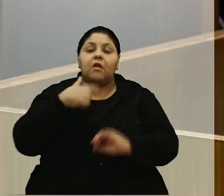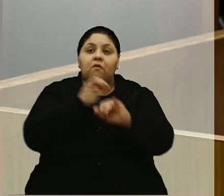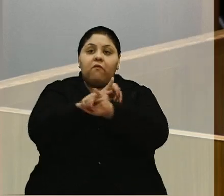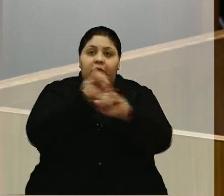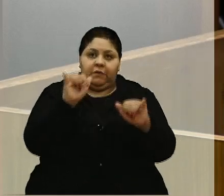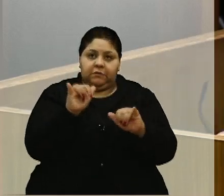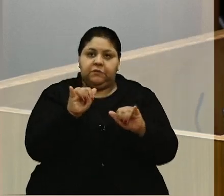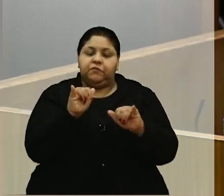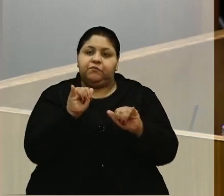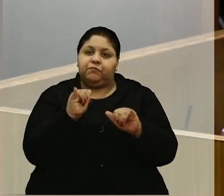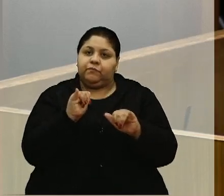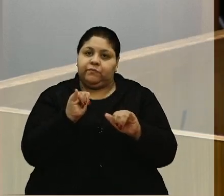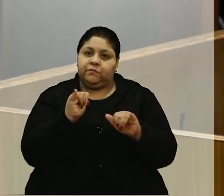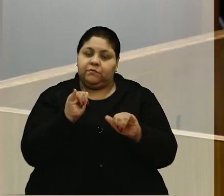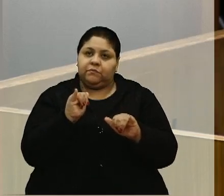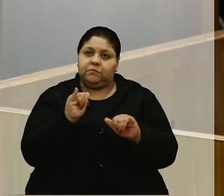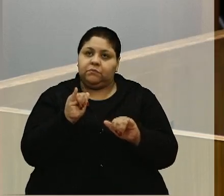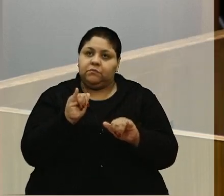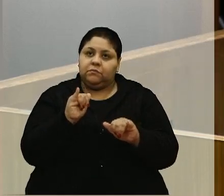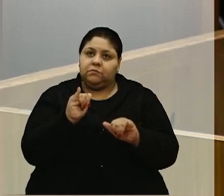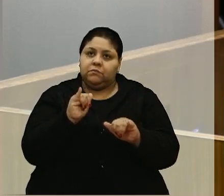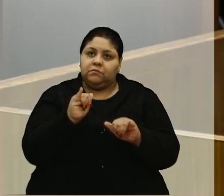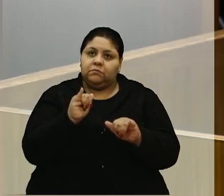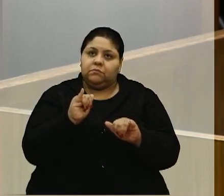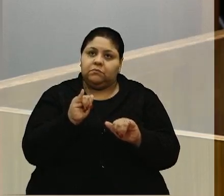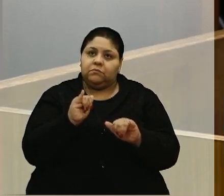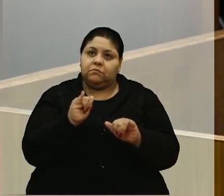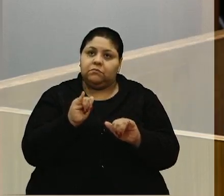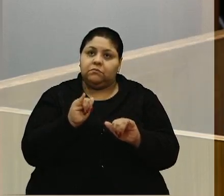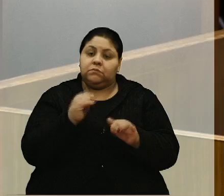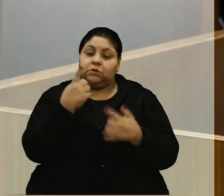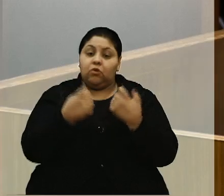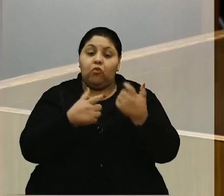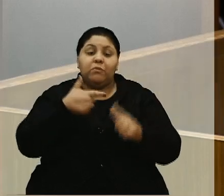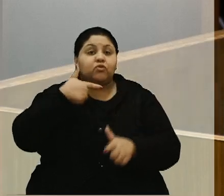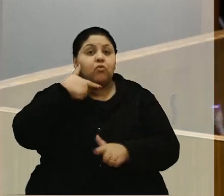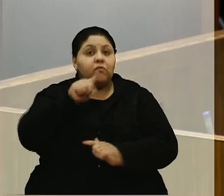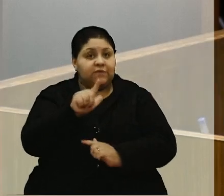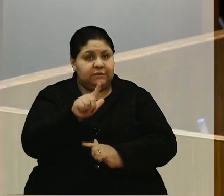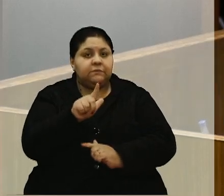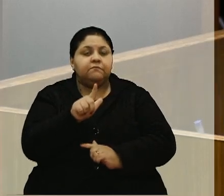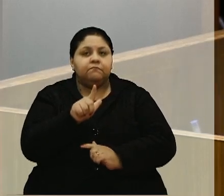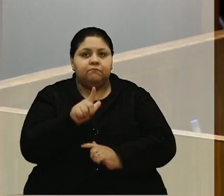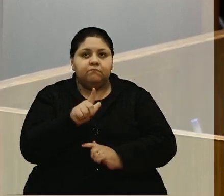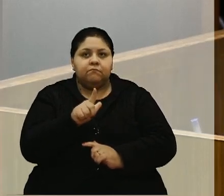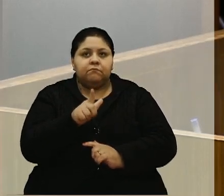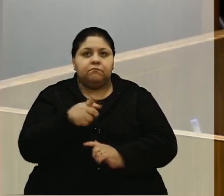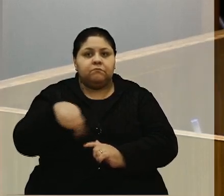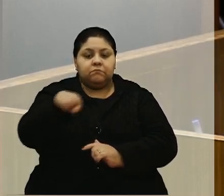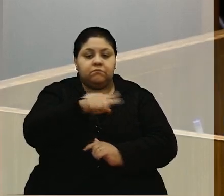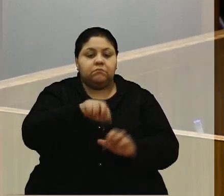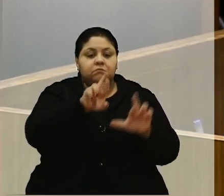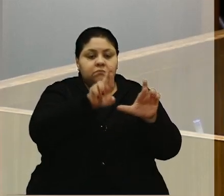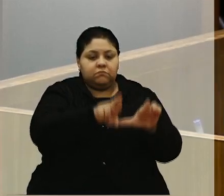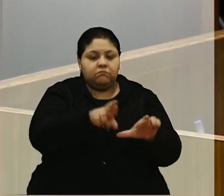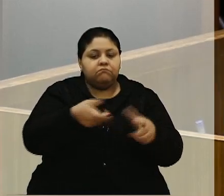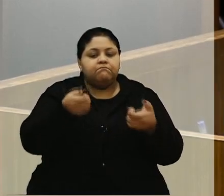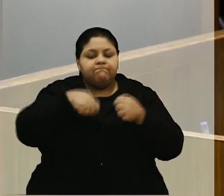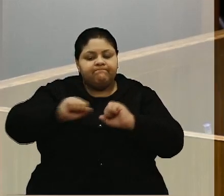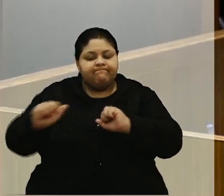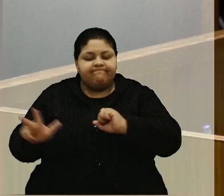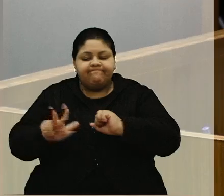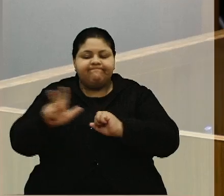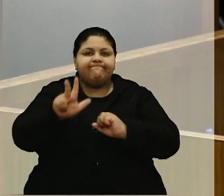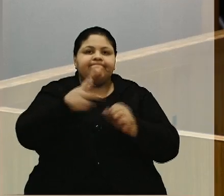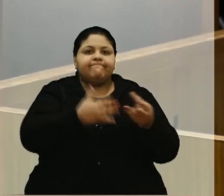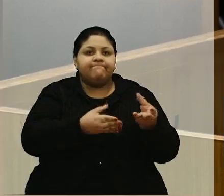algumas conquistas da nossa região que a gente precisa valorizar muito